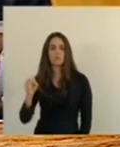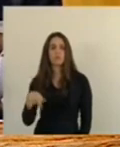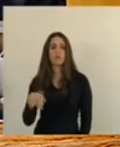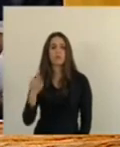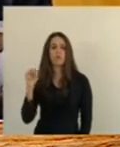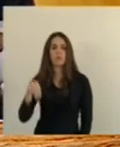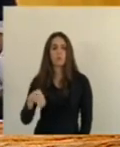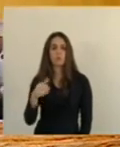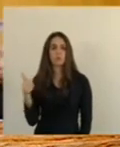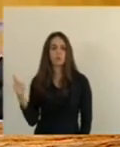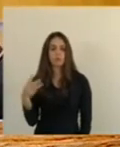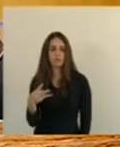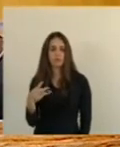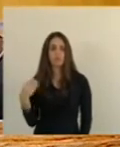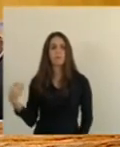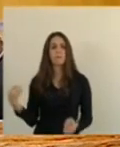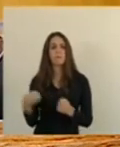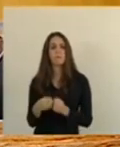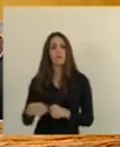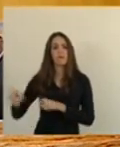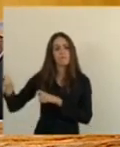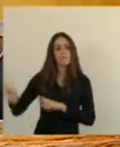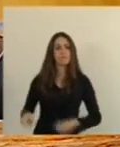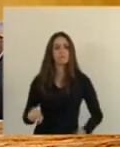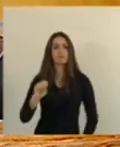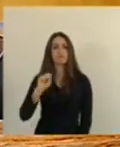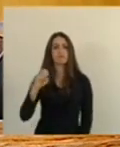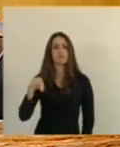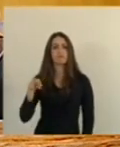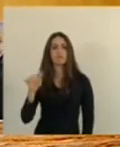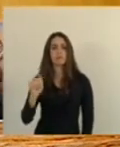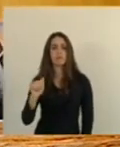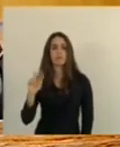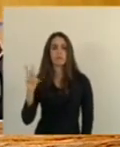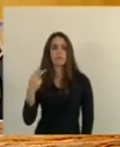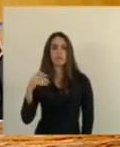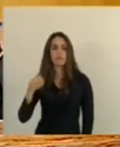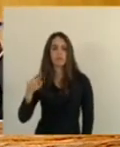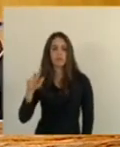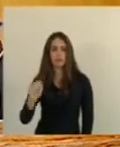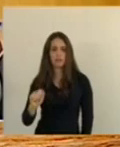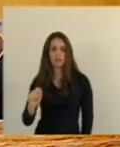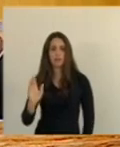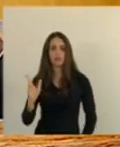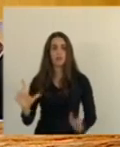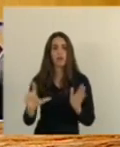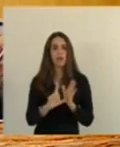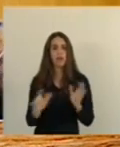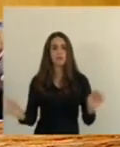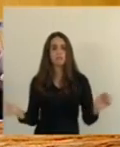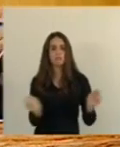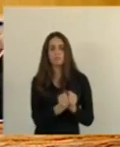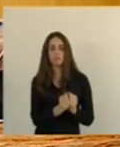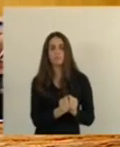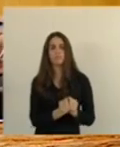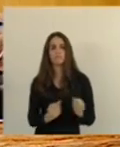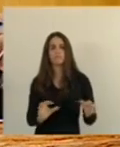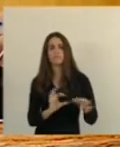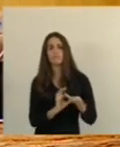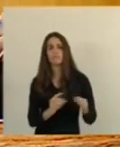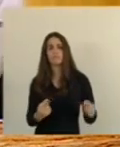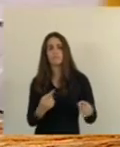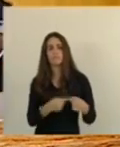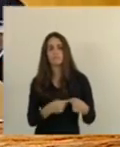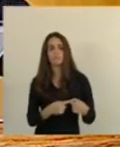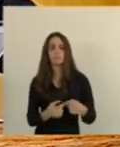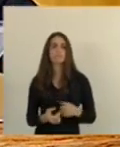13. próximo à fazenda Santa Helena, no bairro Novo, que é o município de Inhares. Como falei, foi